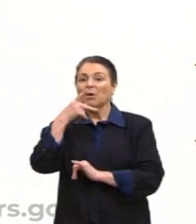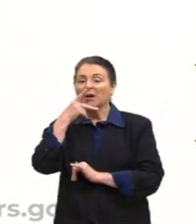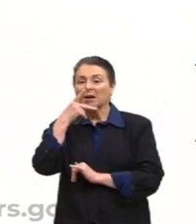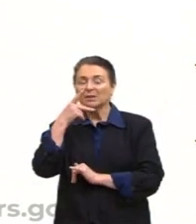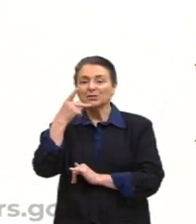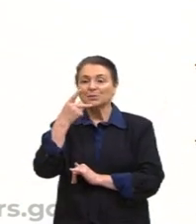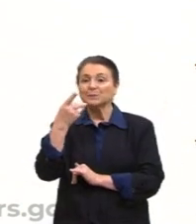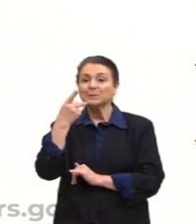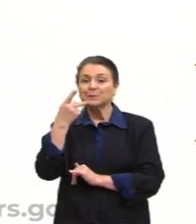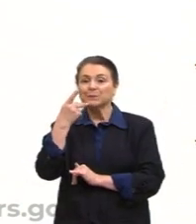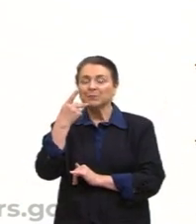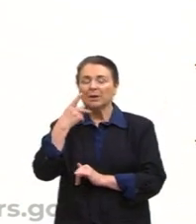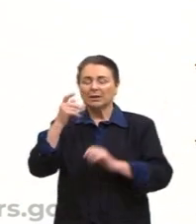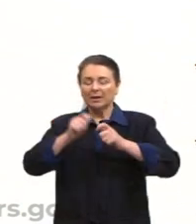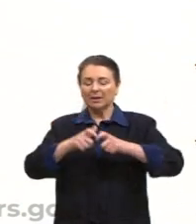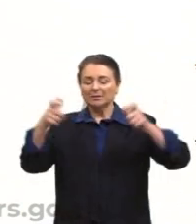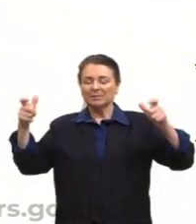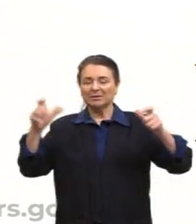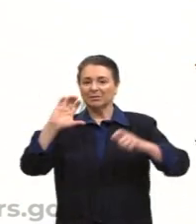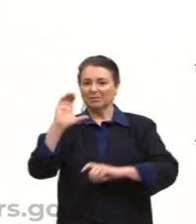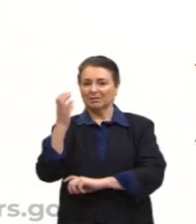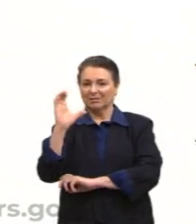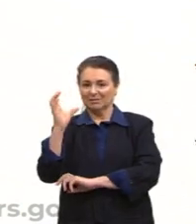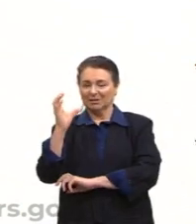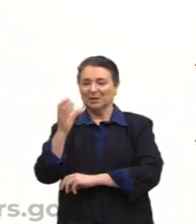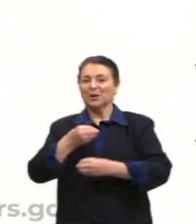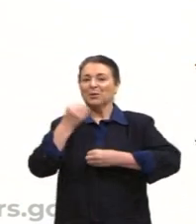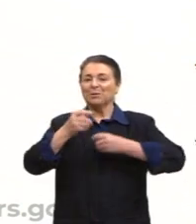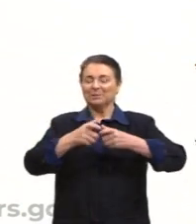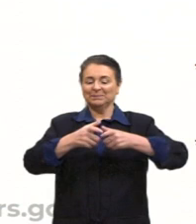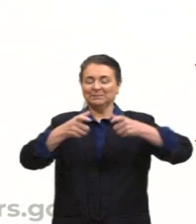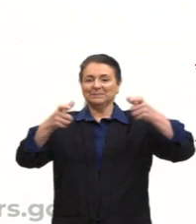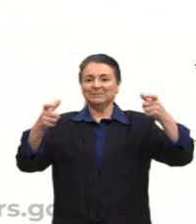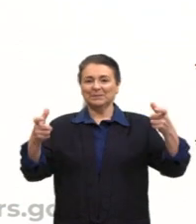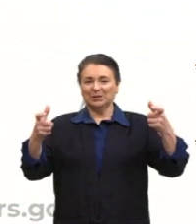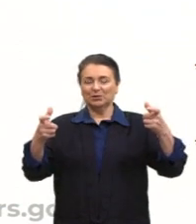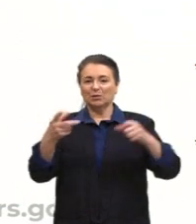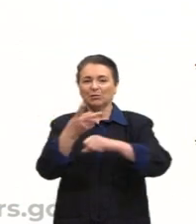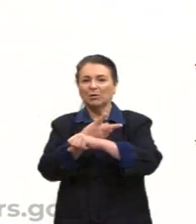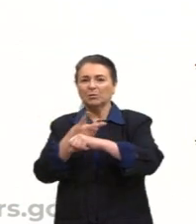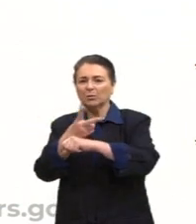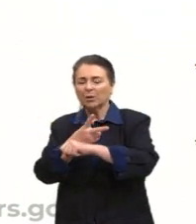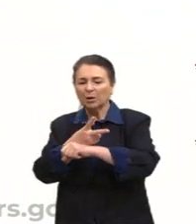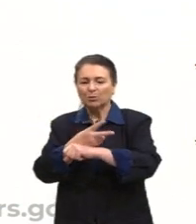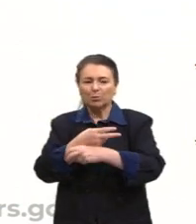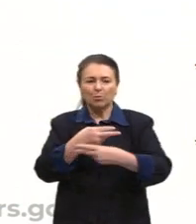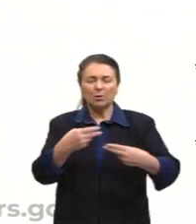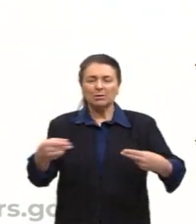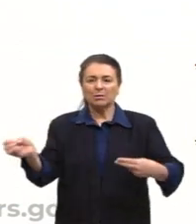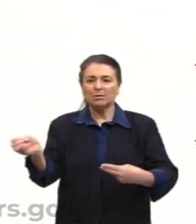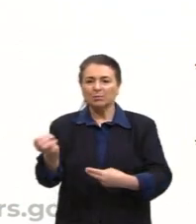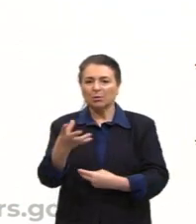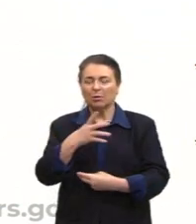a expansão da ciência, né? Como ela vai se expandindo, Vai buscando novas descobertas. Nós temos aí as leis de Kepler,